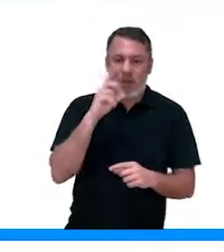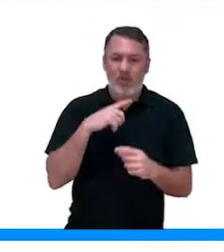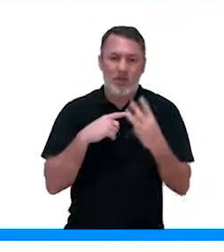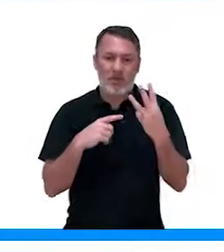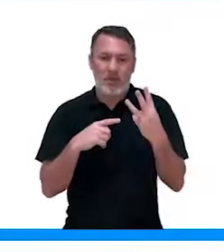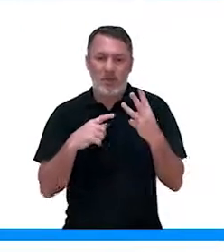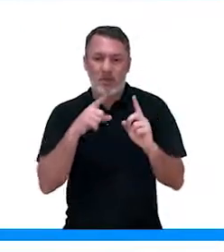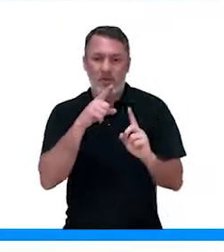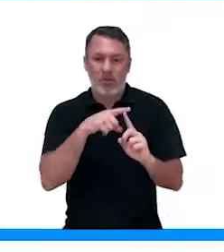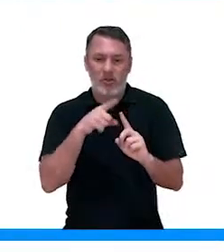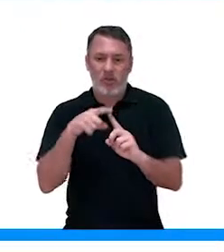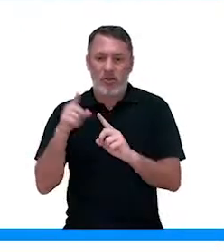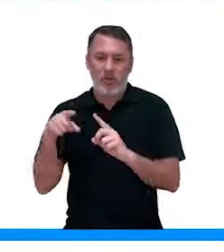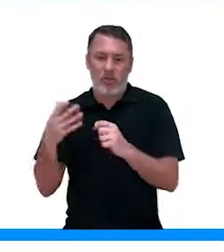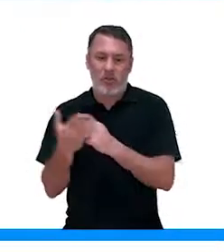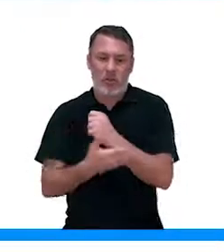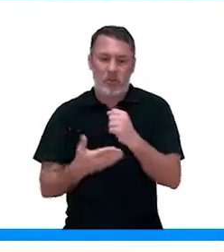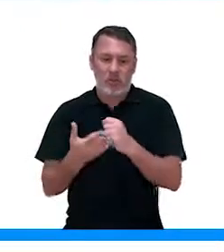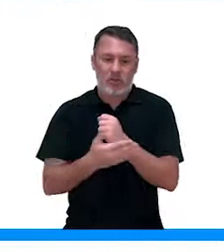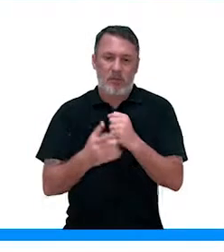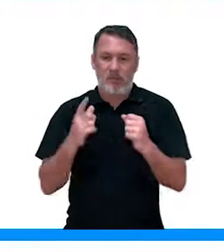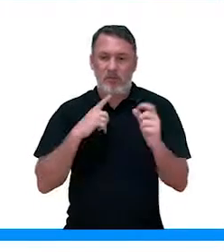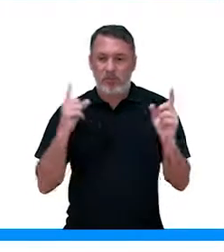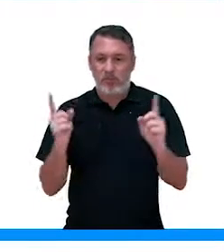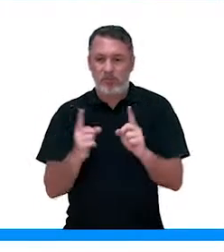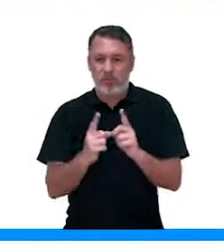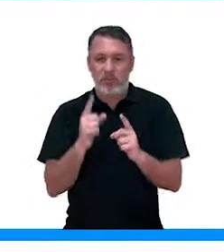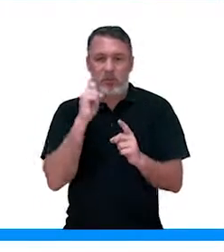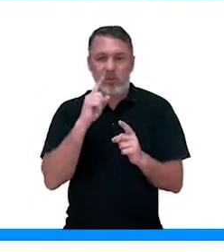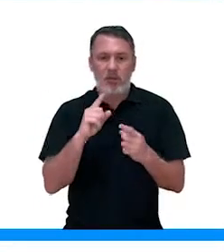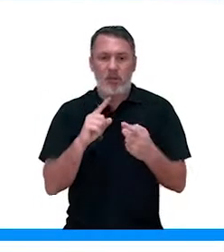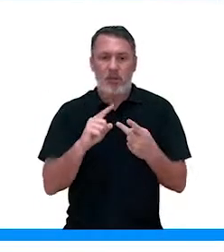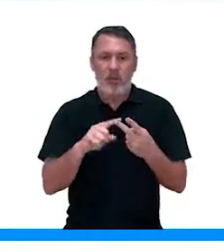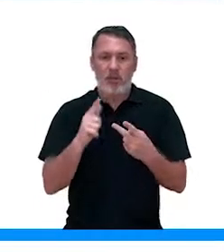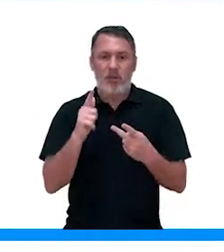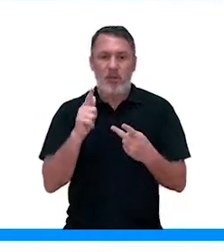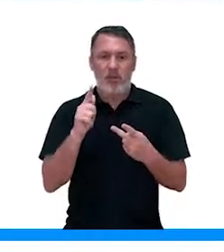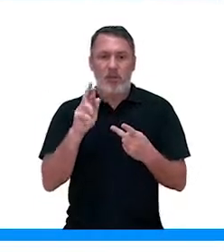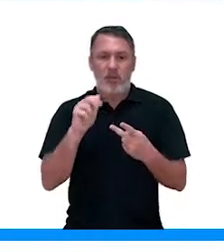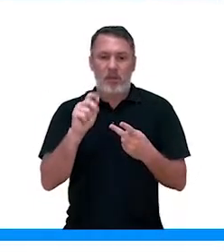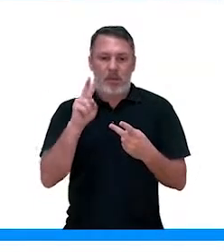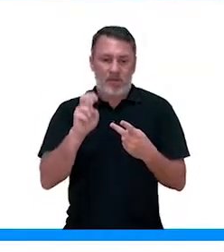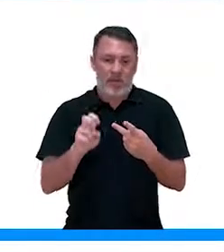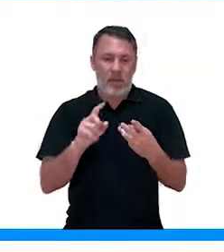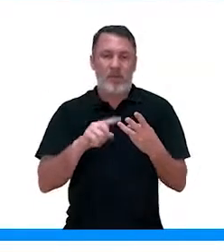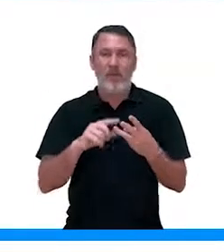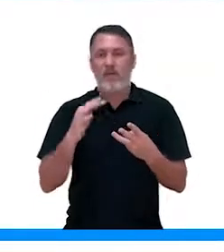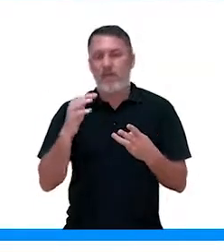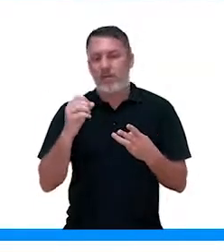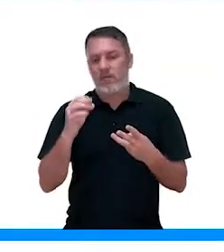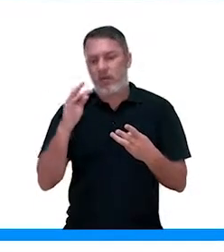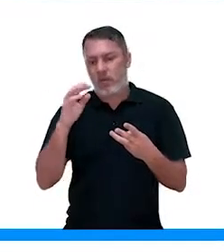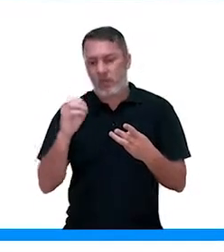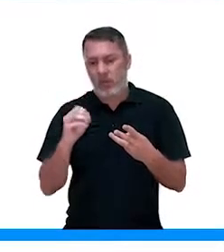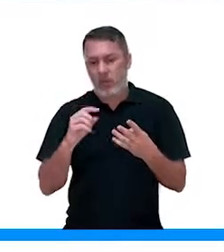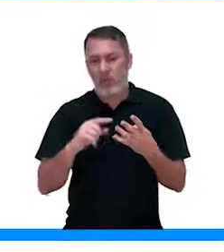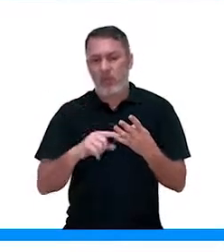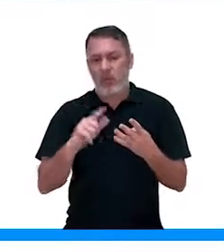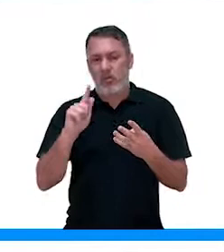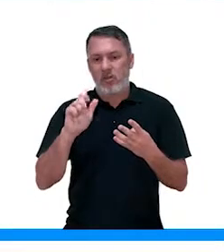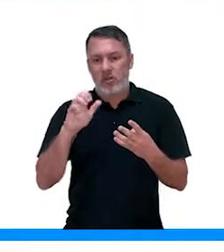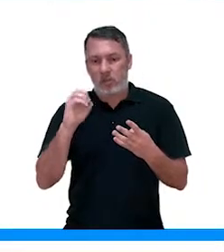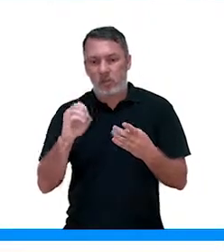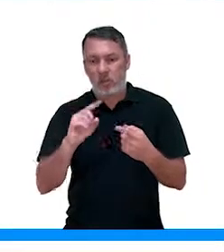Nós temos aí três tipos básicos. Fototropismo, gravitropismo ou geotropismo, que é a mesma